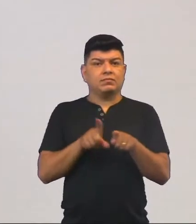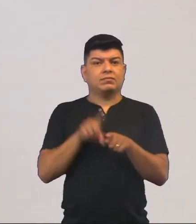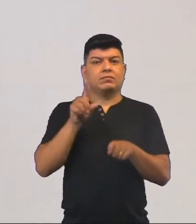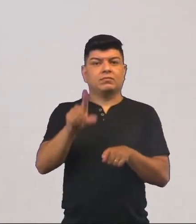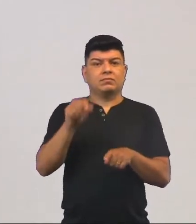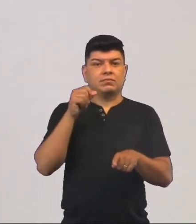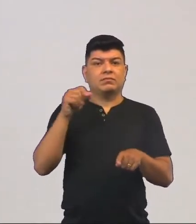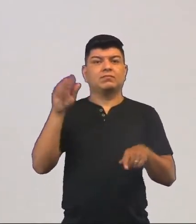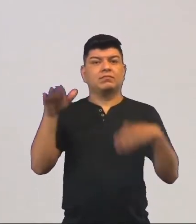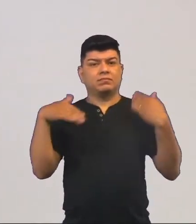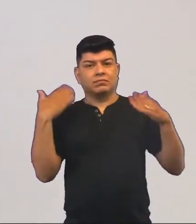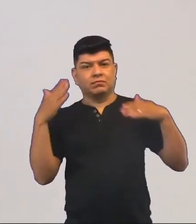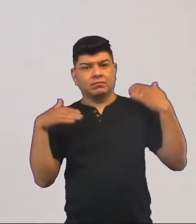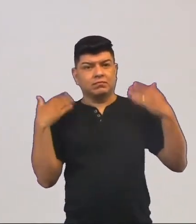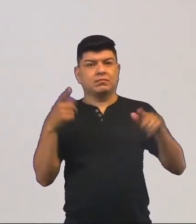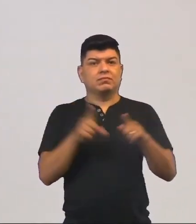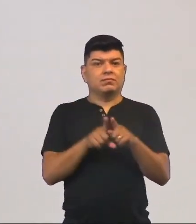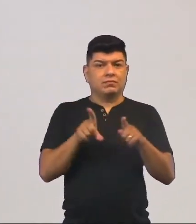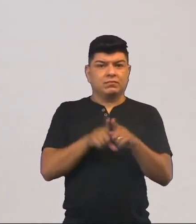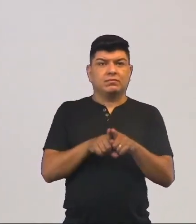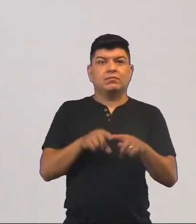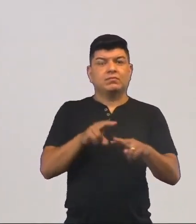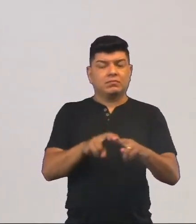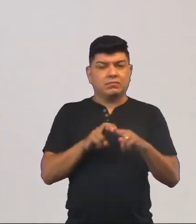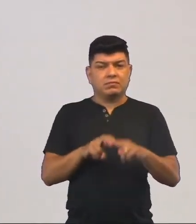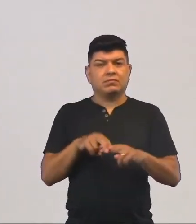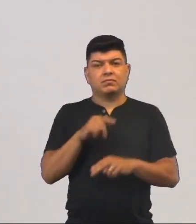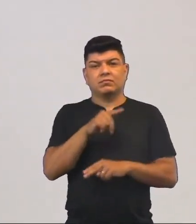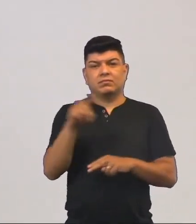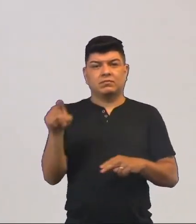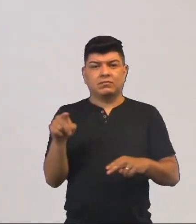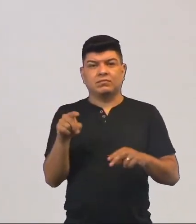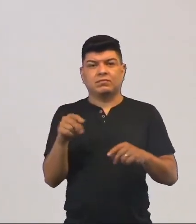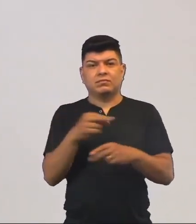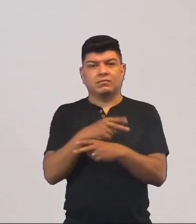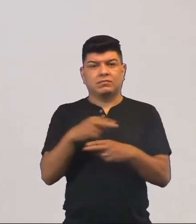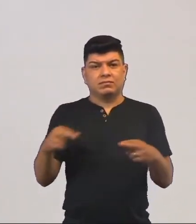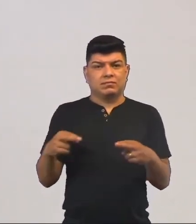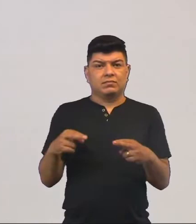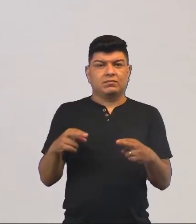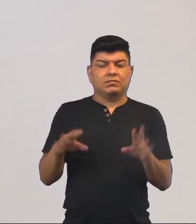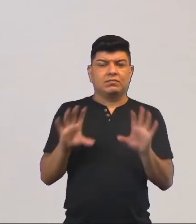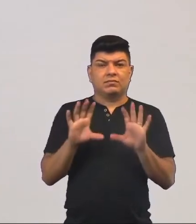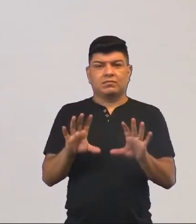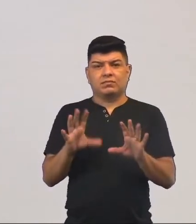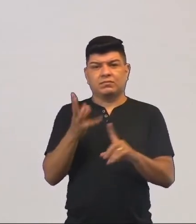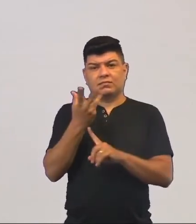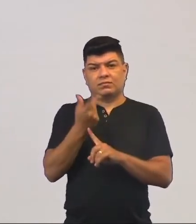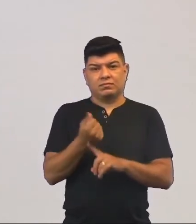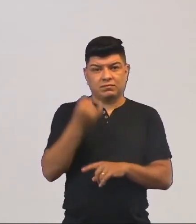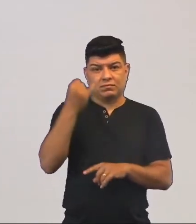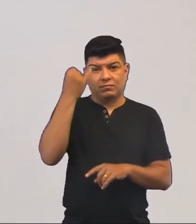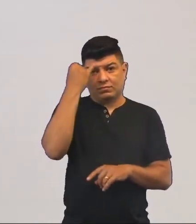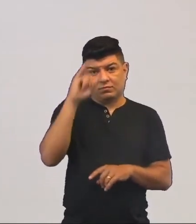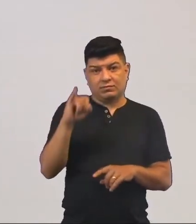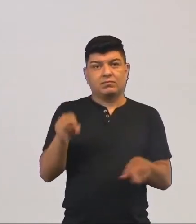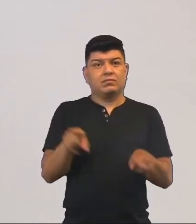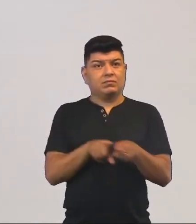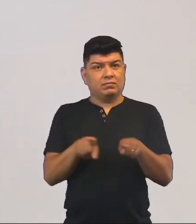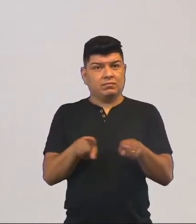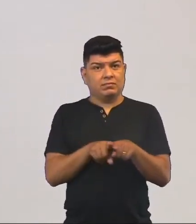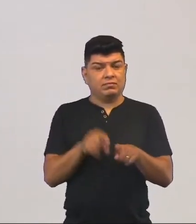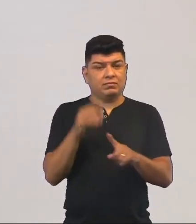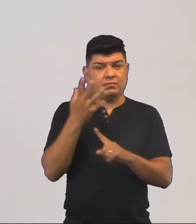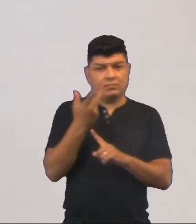opção de lazer, né? Então, além de ser um produto, um algo, uma arte criativa, ela é também